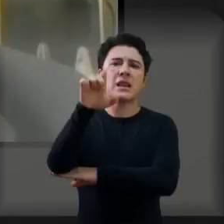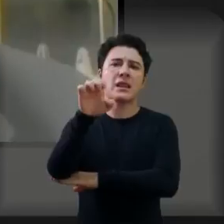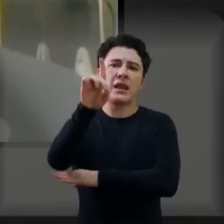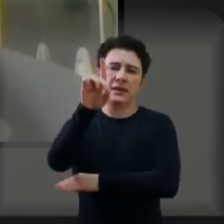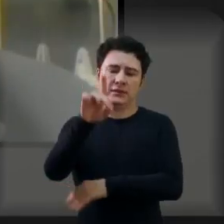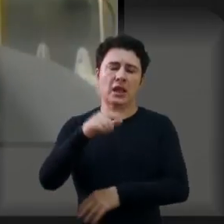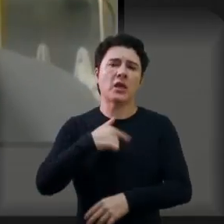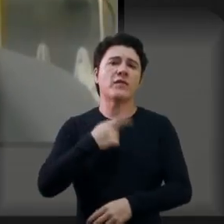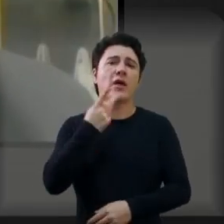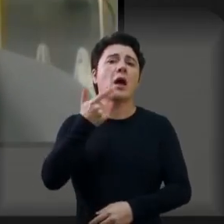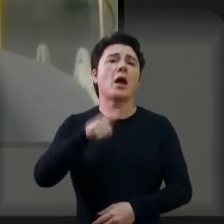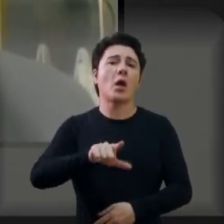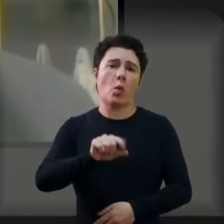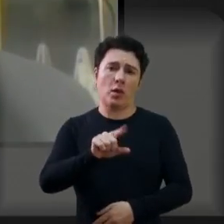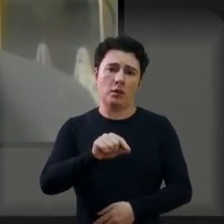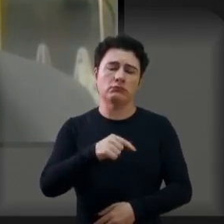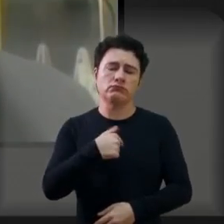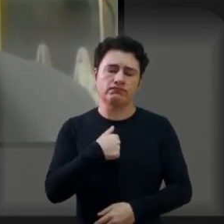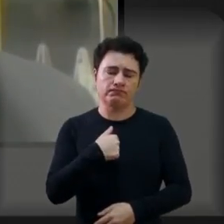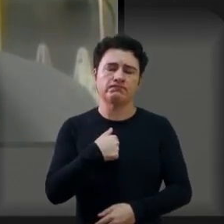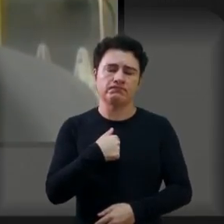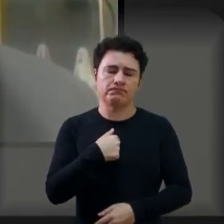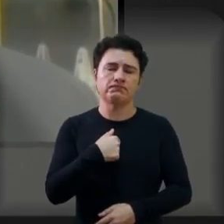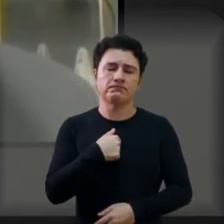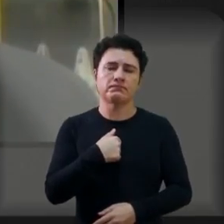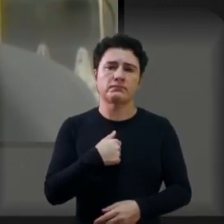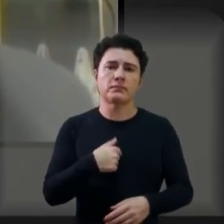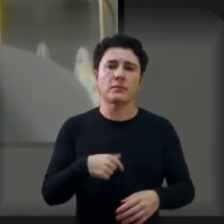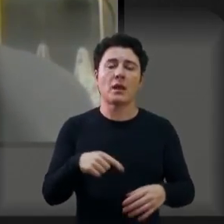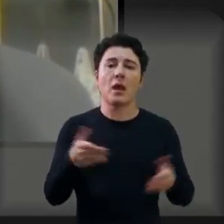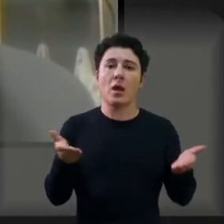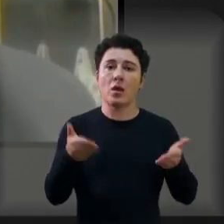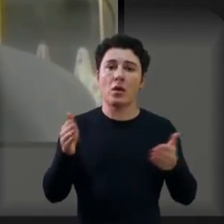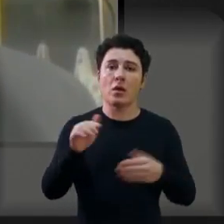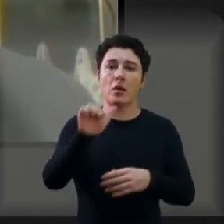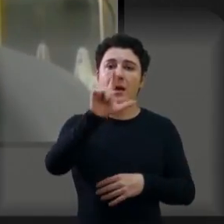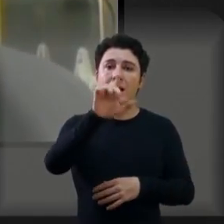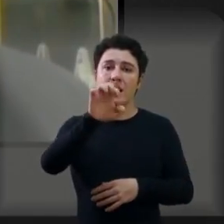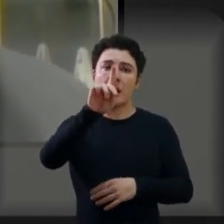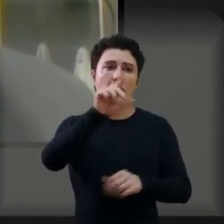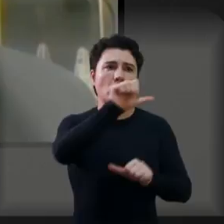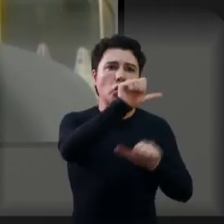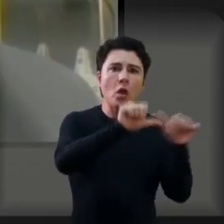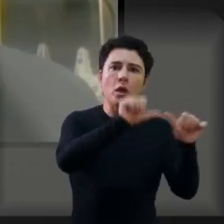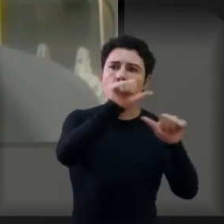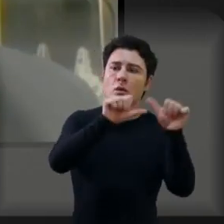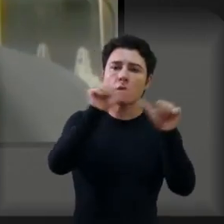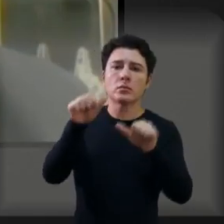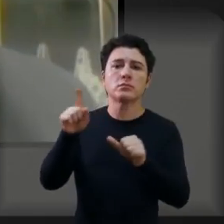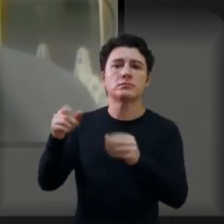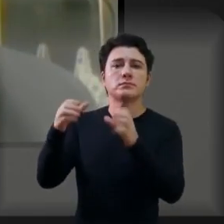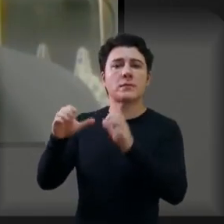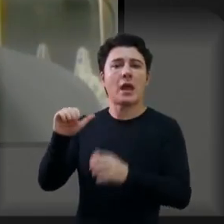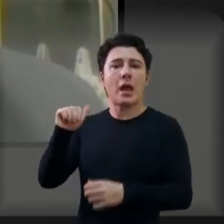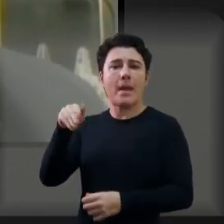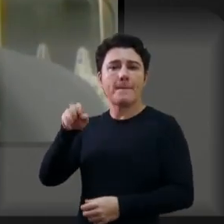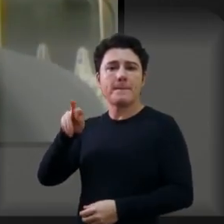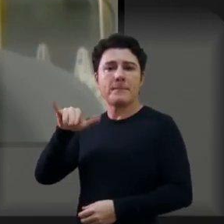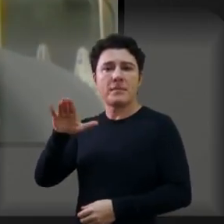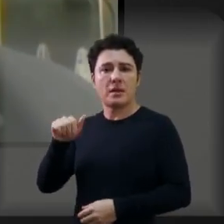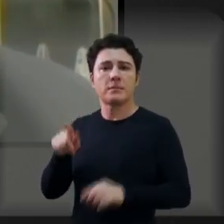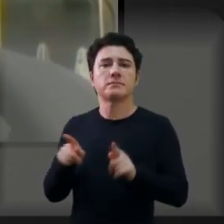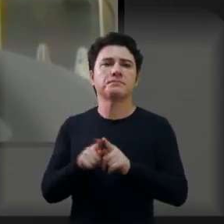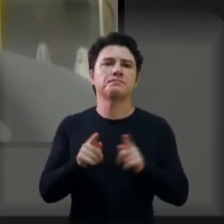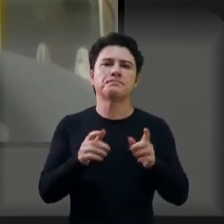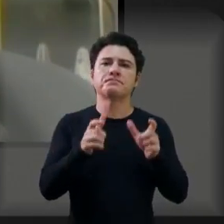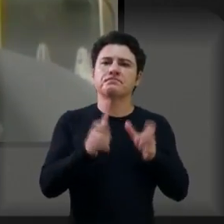mais ainda porque eu estou vivendo isso, né? A troca da iluminação de LED chegou no Jardim América, nas regiões ao lado,